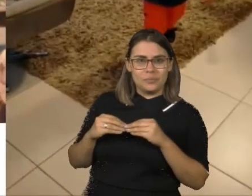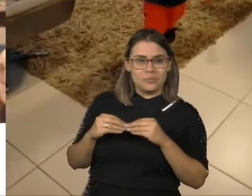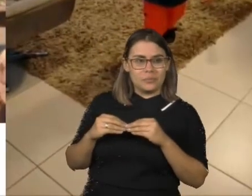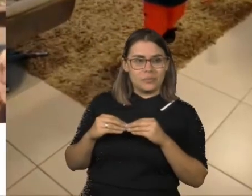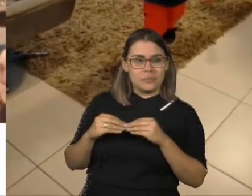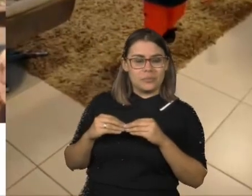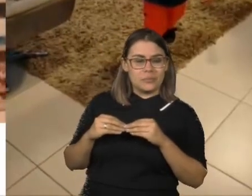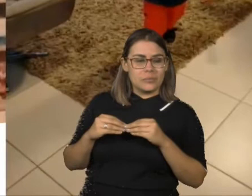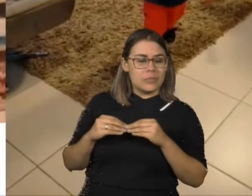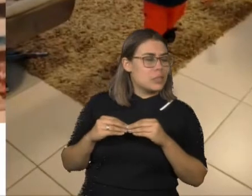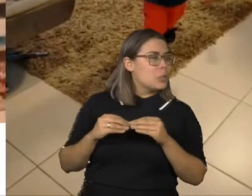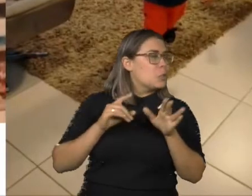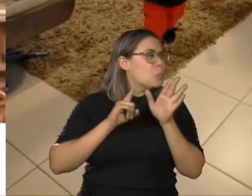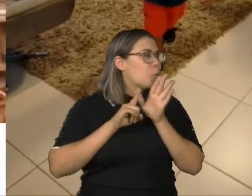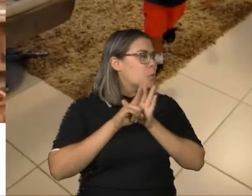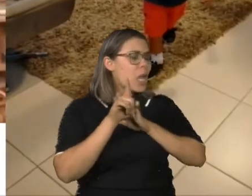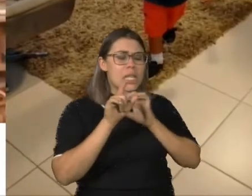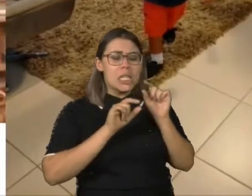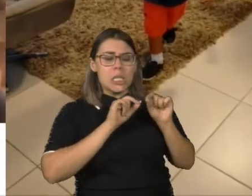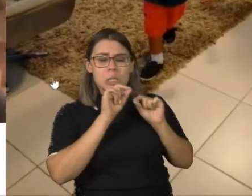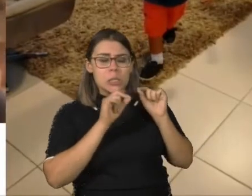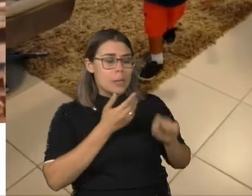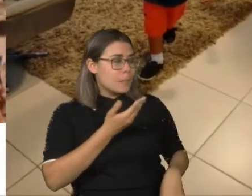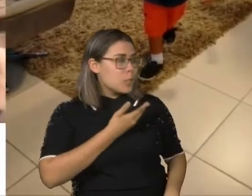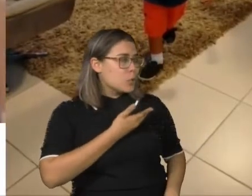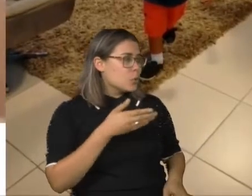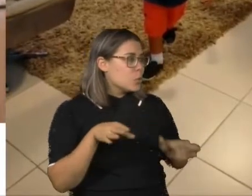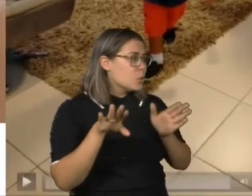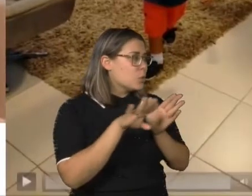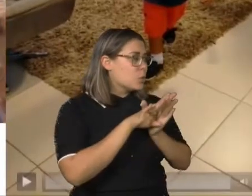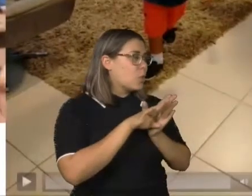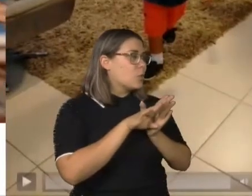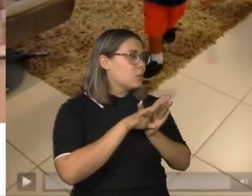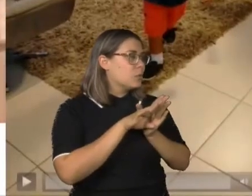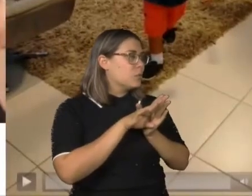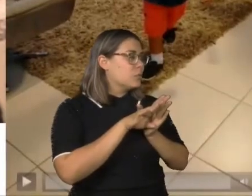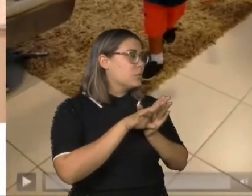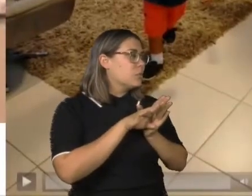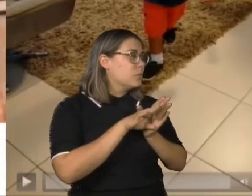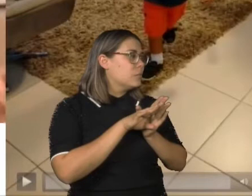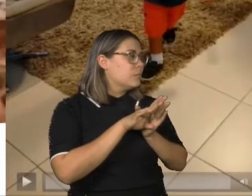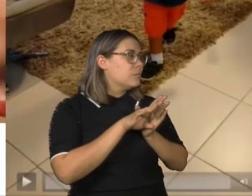Me diz quem é esse amigo que chegou aqui. Freud. É o Freud.